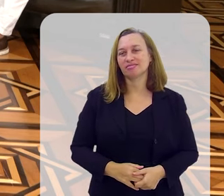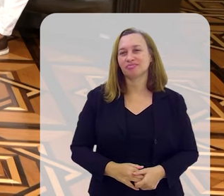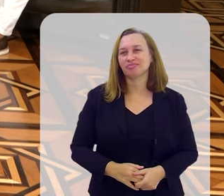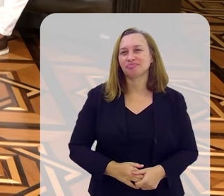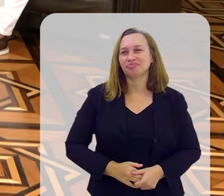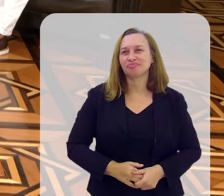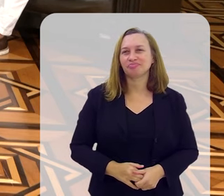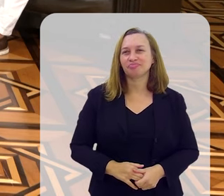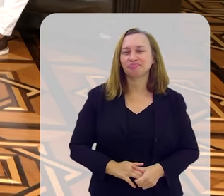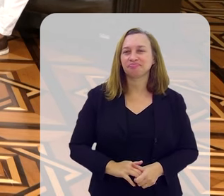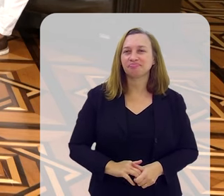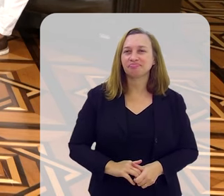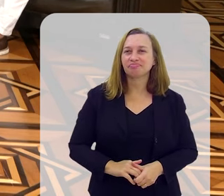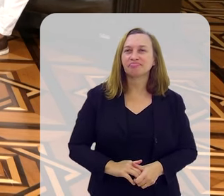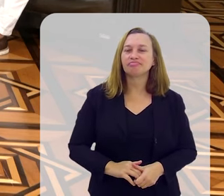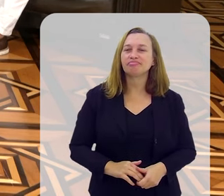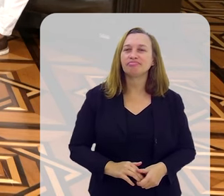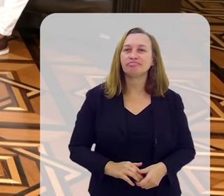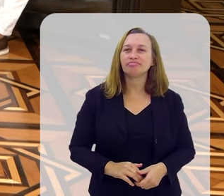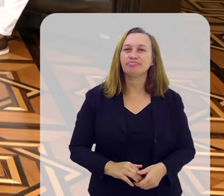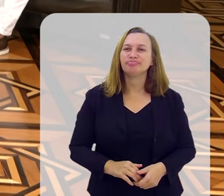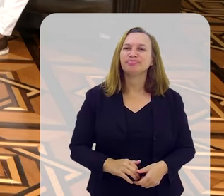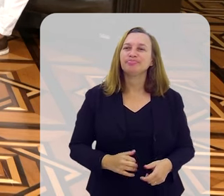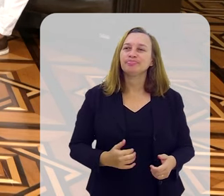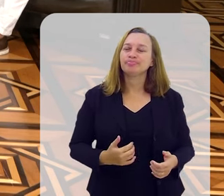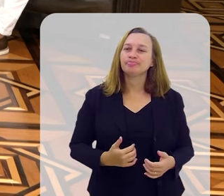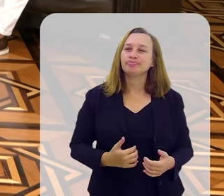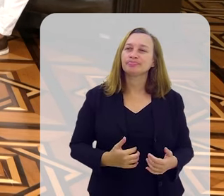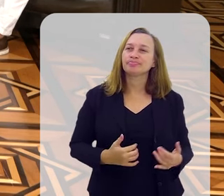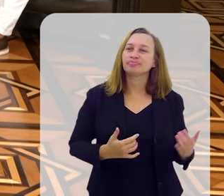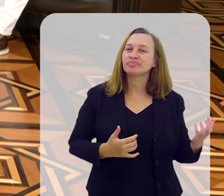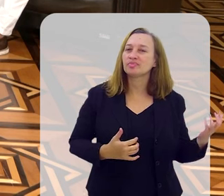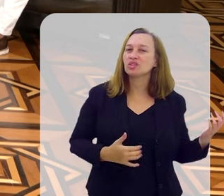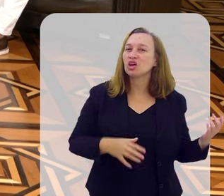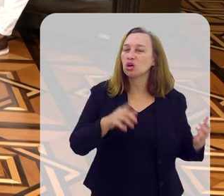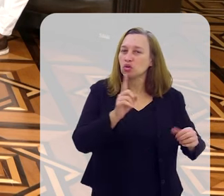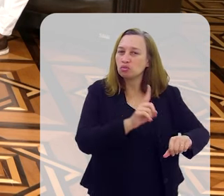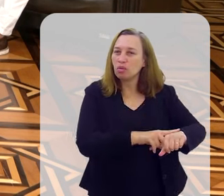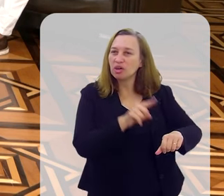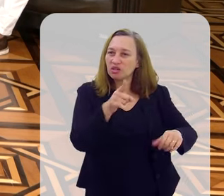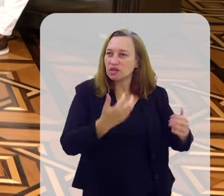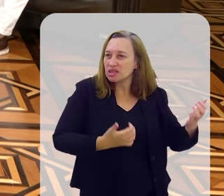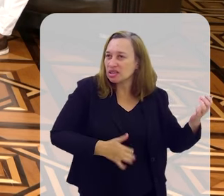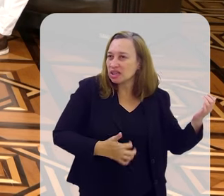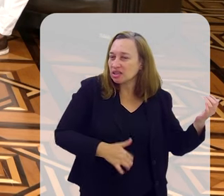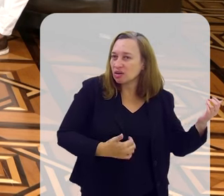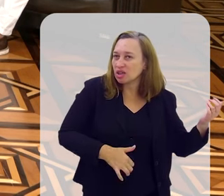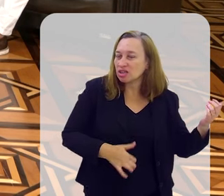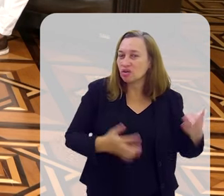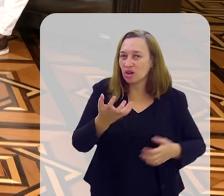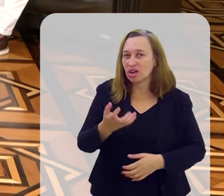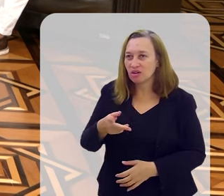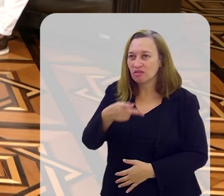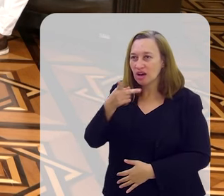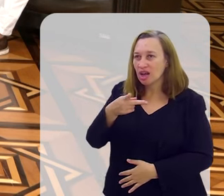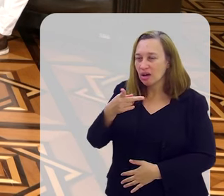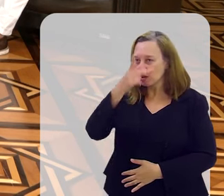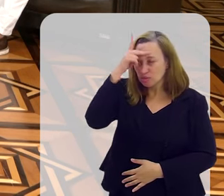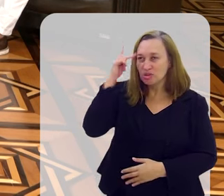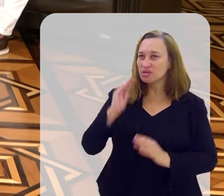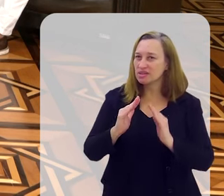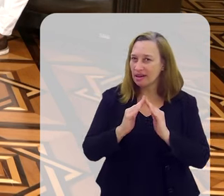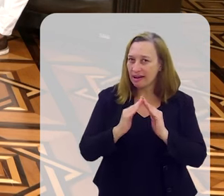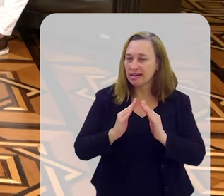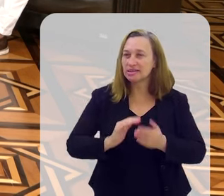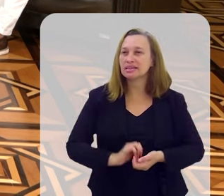Isso, manda para mim aí, vai. Eu quero aproveitar enquanto você fala essa base. Quero falar lá com o Joel lá, com o Câmera